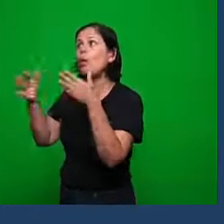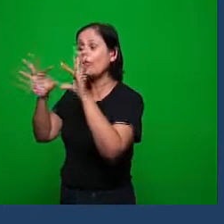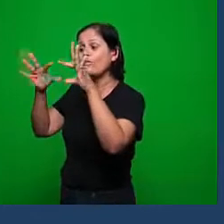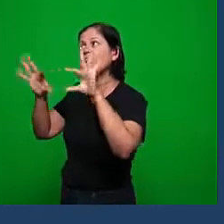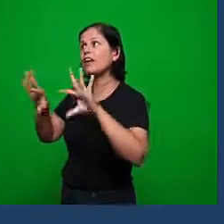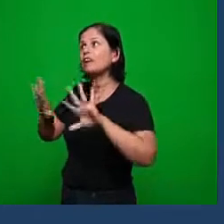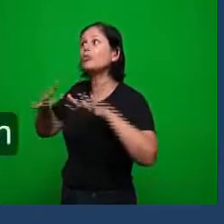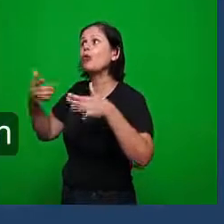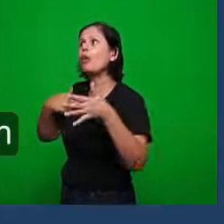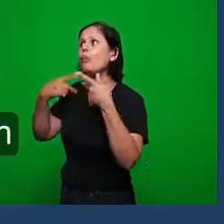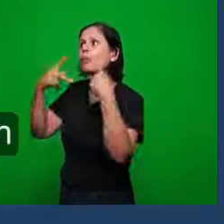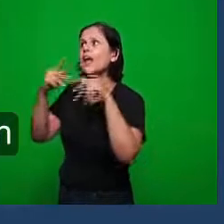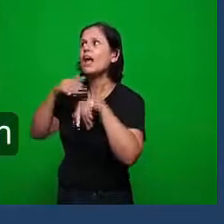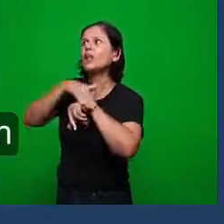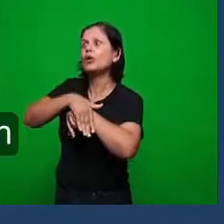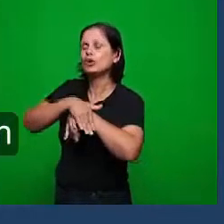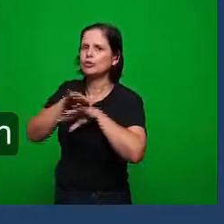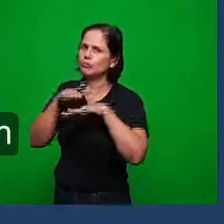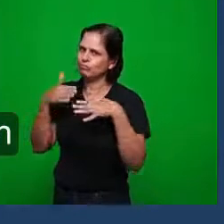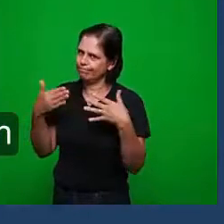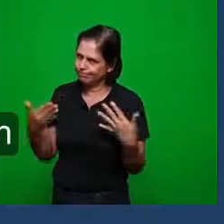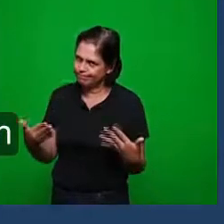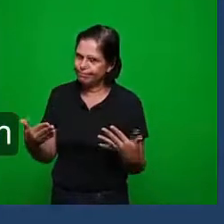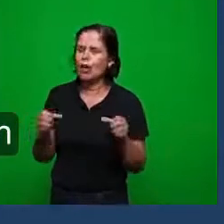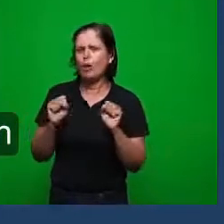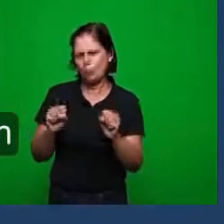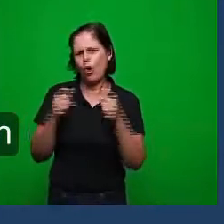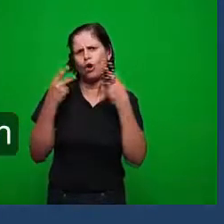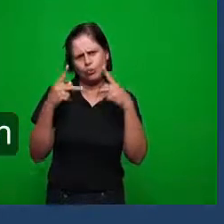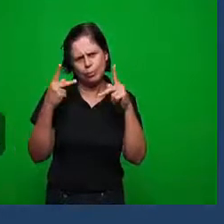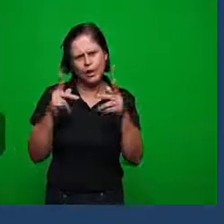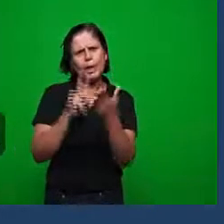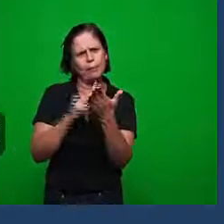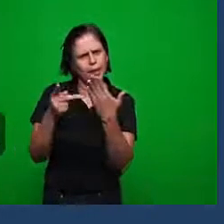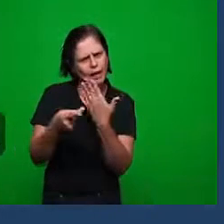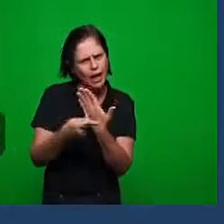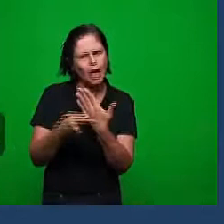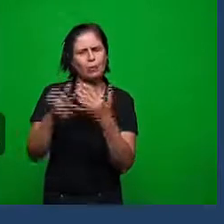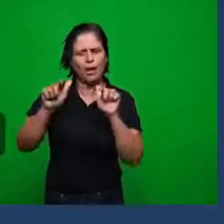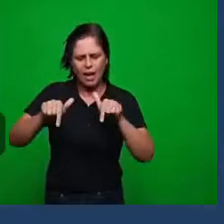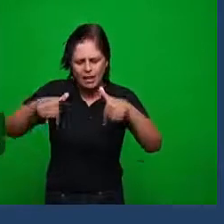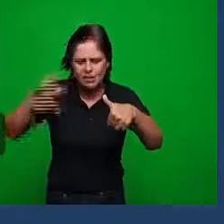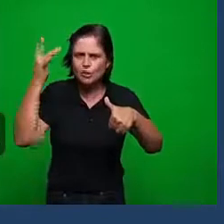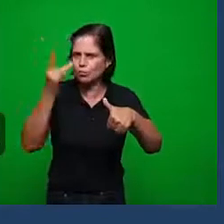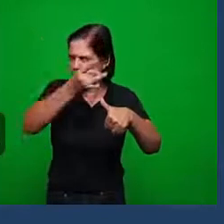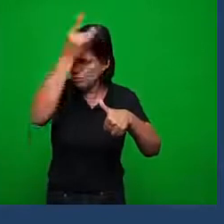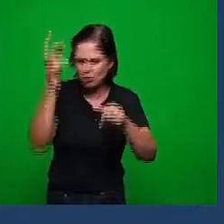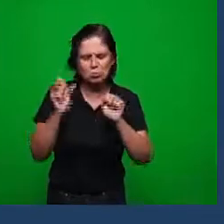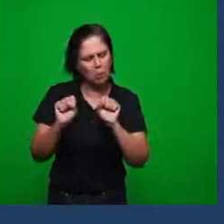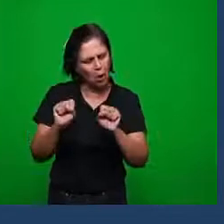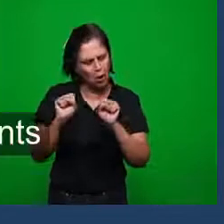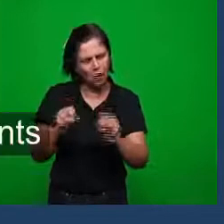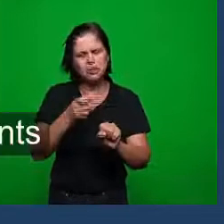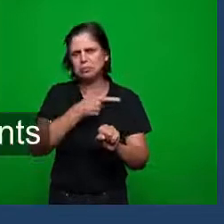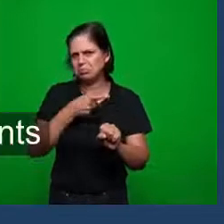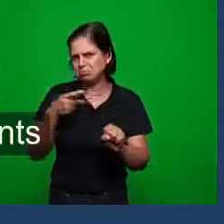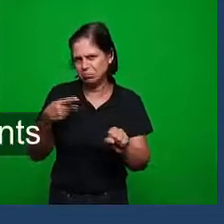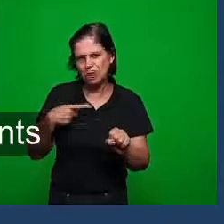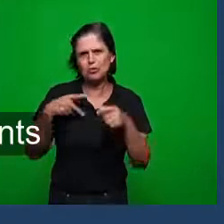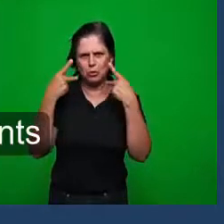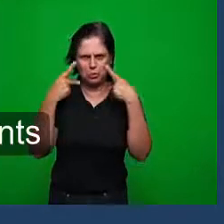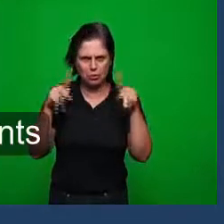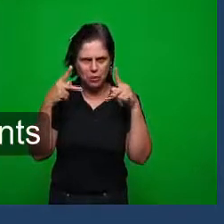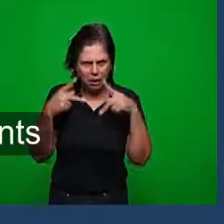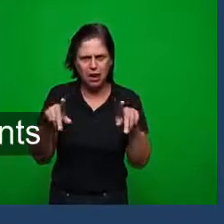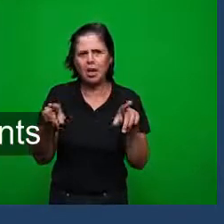vai orar ele pode parar pregar sobre parábola sobre a operação do Espírito Senhor ele pode pregar sobre toda